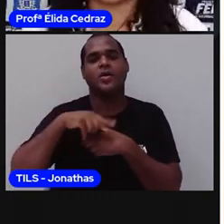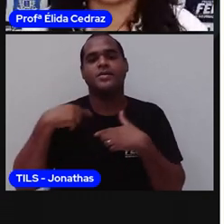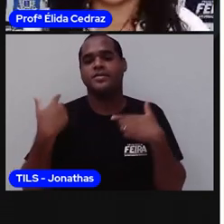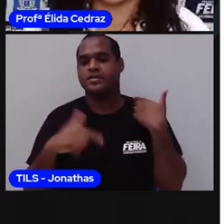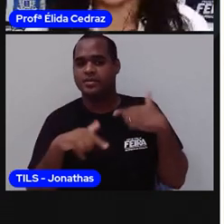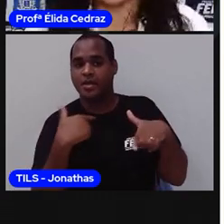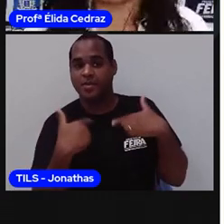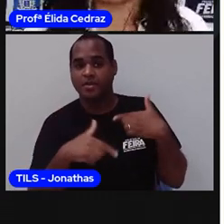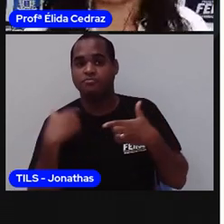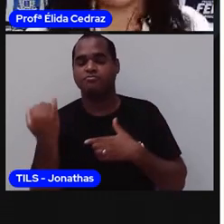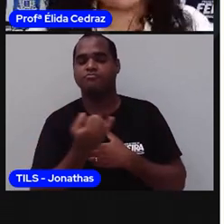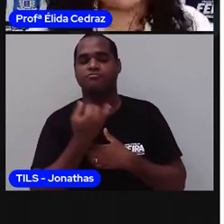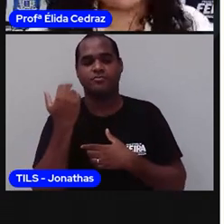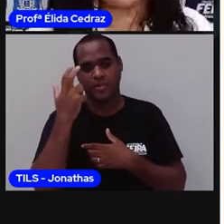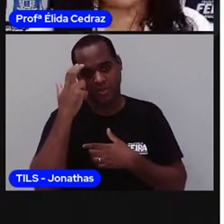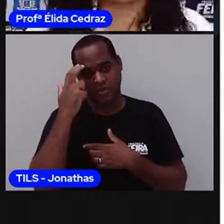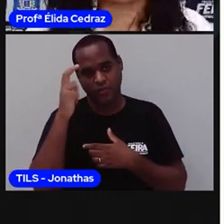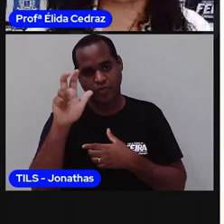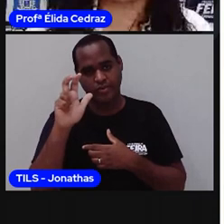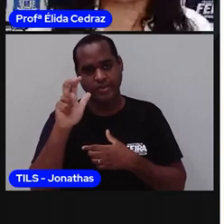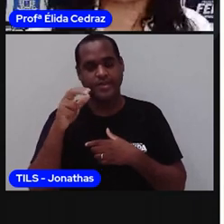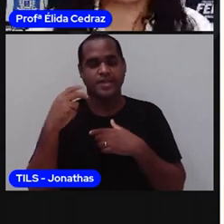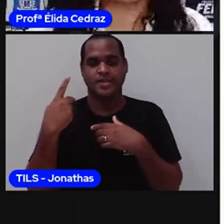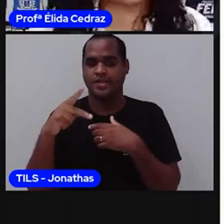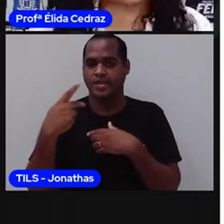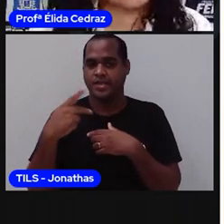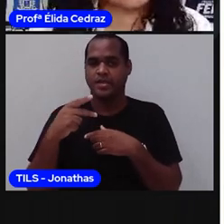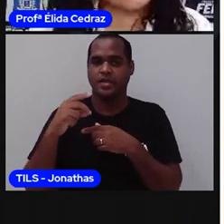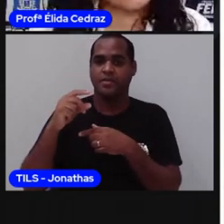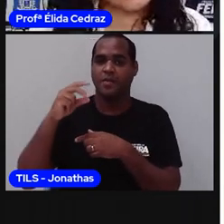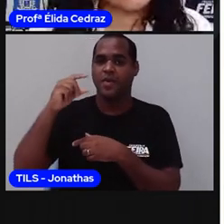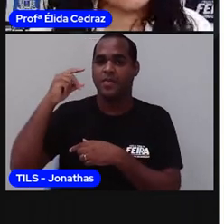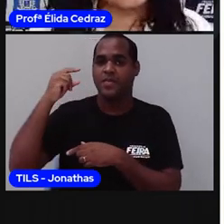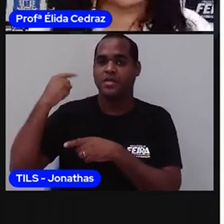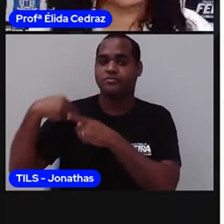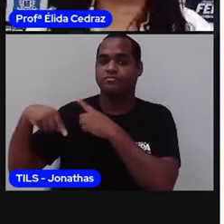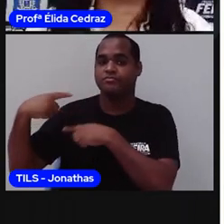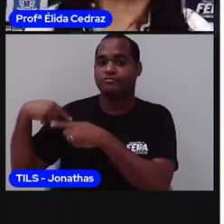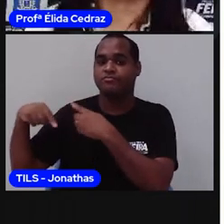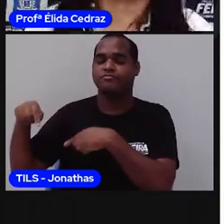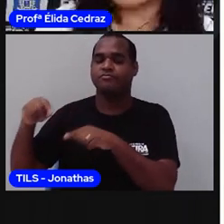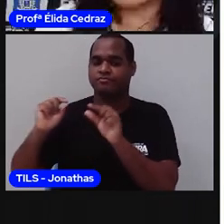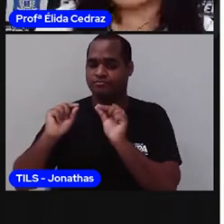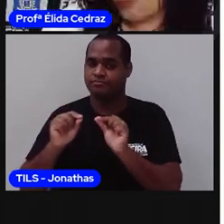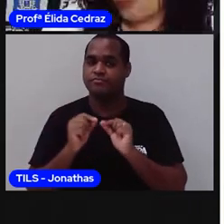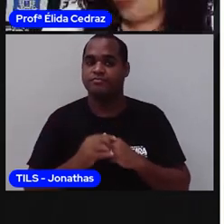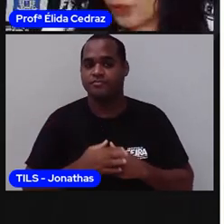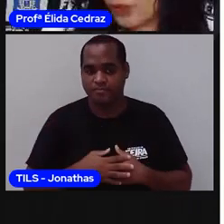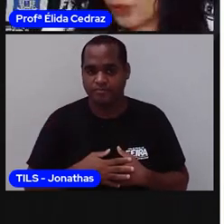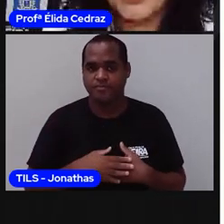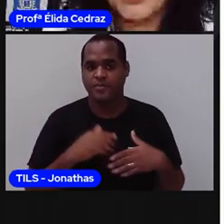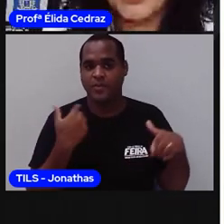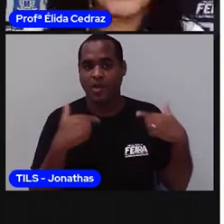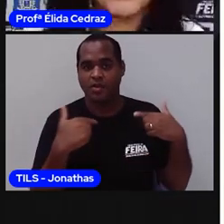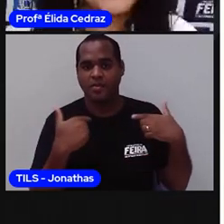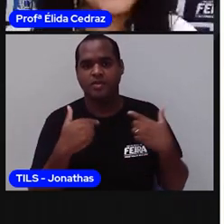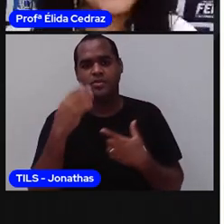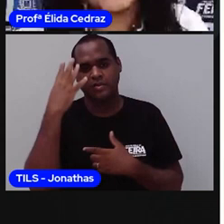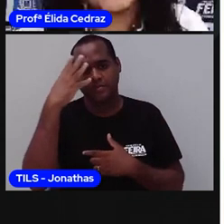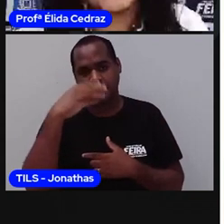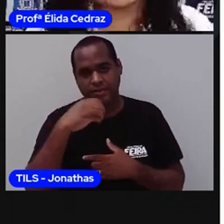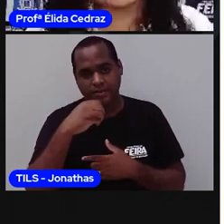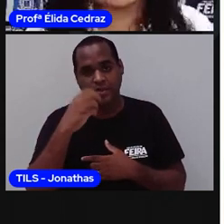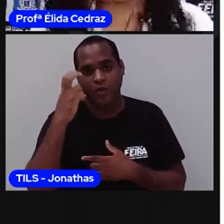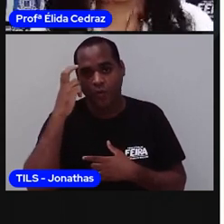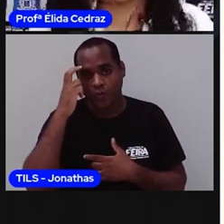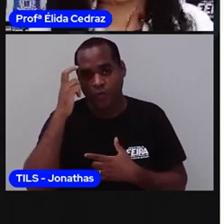resgate da cultura, dos seus antecedentes. Um trabalho muito bonito, uma cultura que